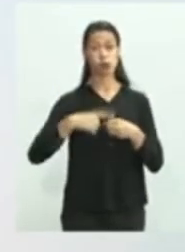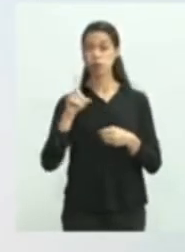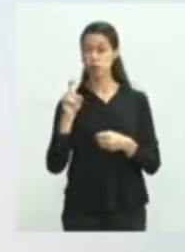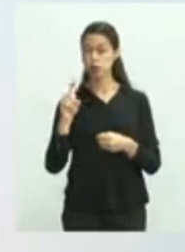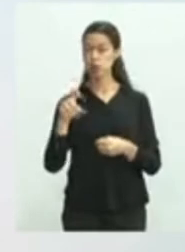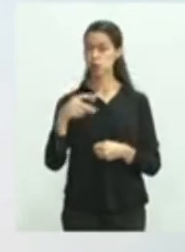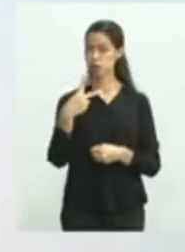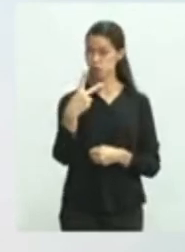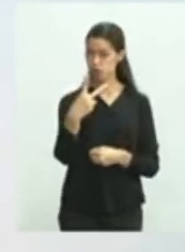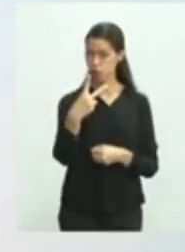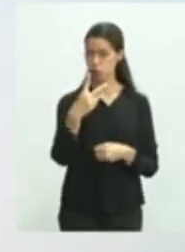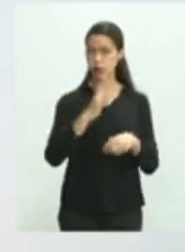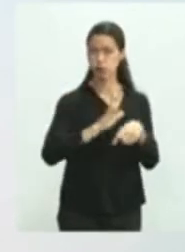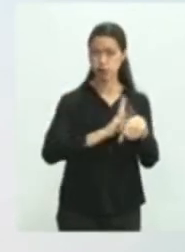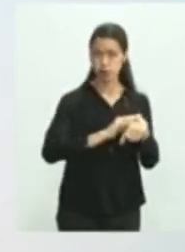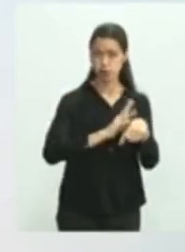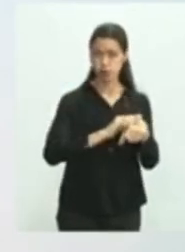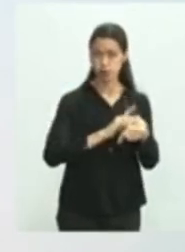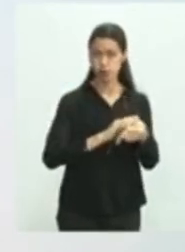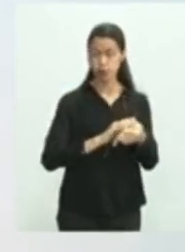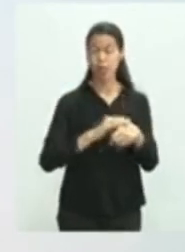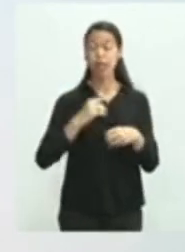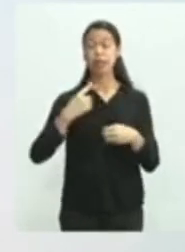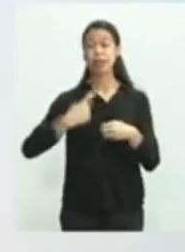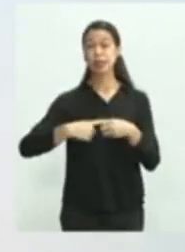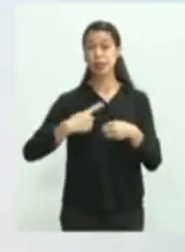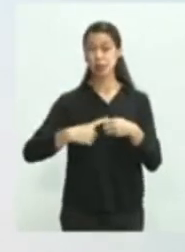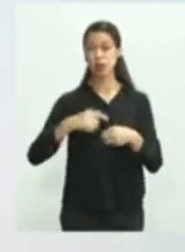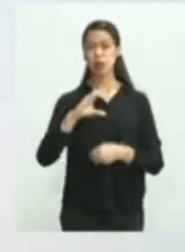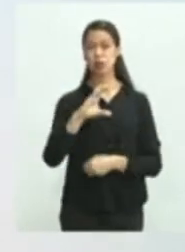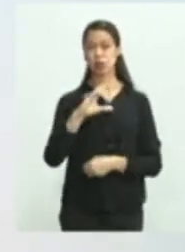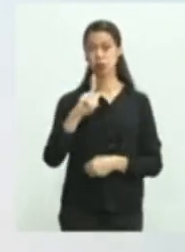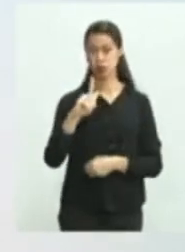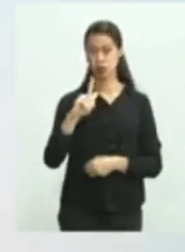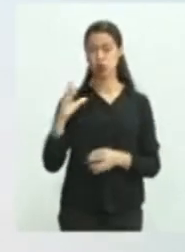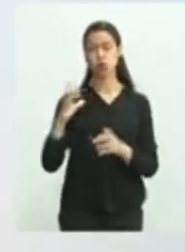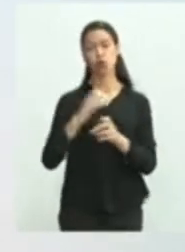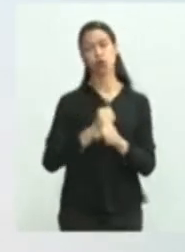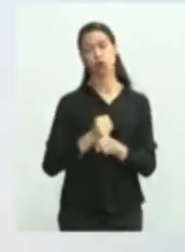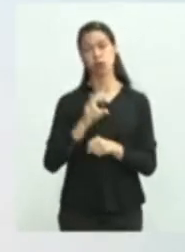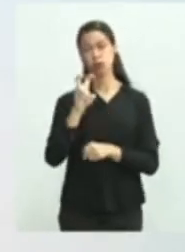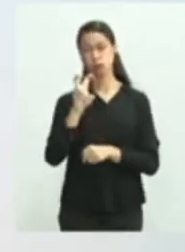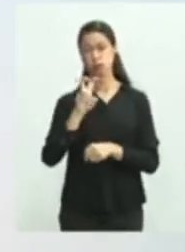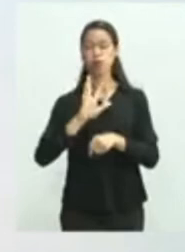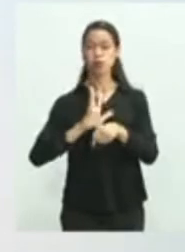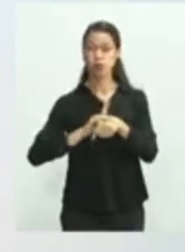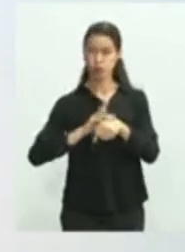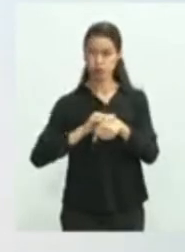e cinco no município de Campo Grande. Como vocês podem observar,